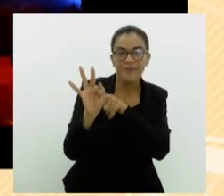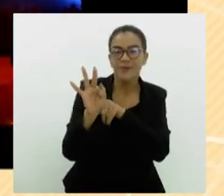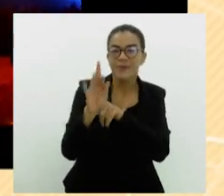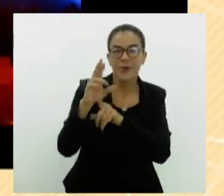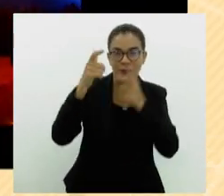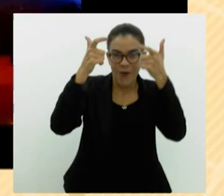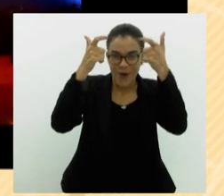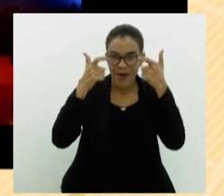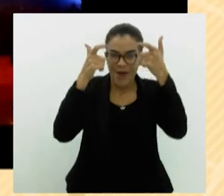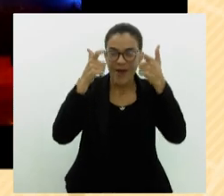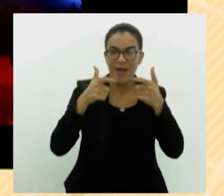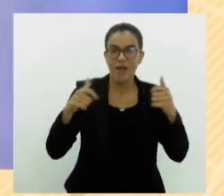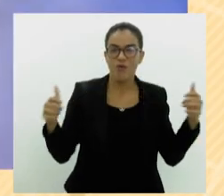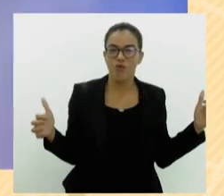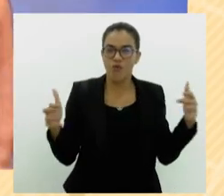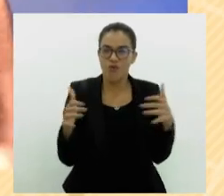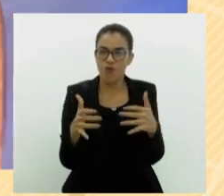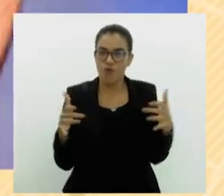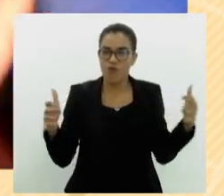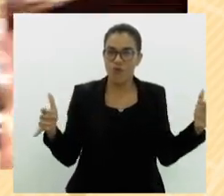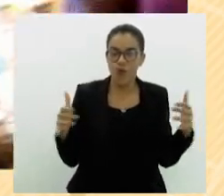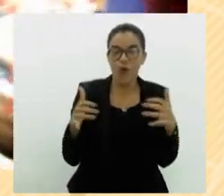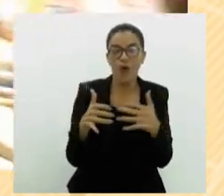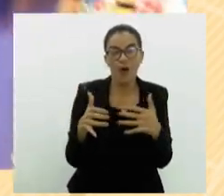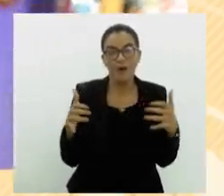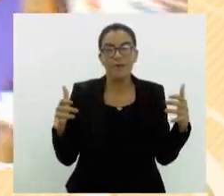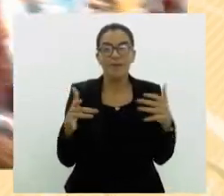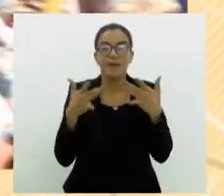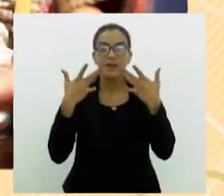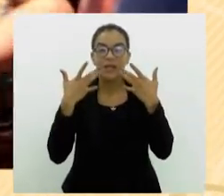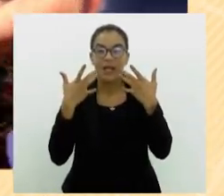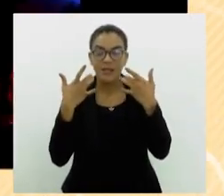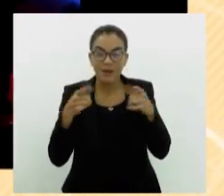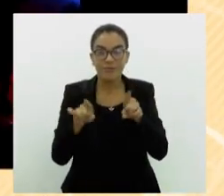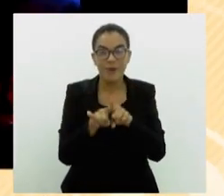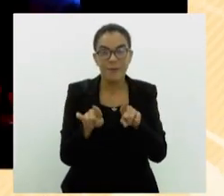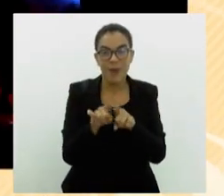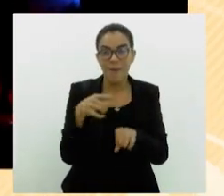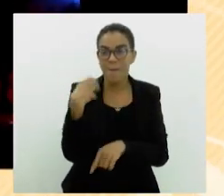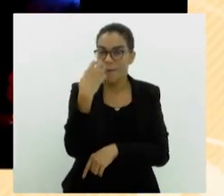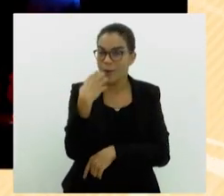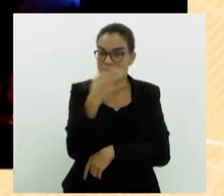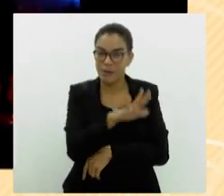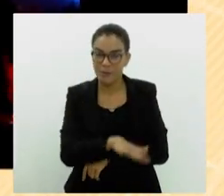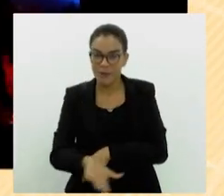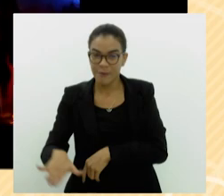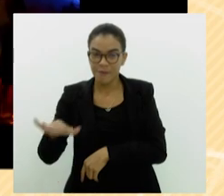baião e também celebra os 10 anos do projeto Teacral, Grandes Músicos para Crianças.